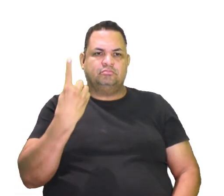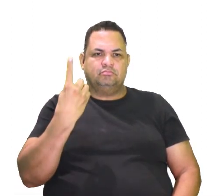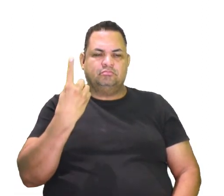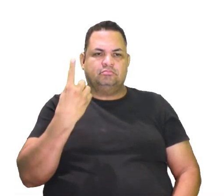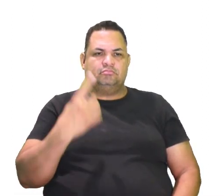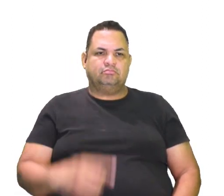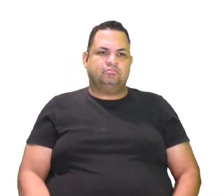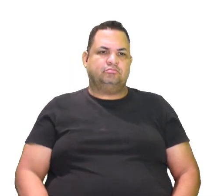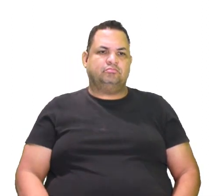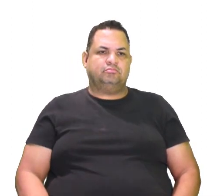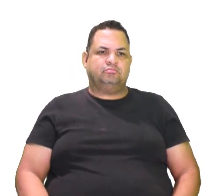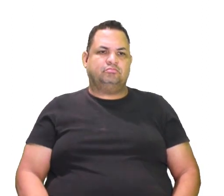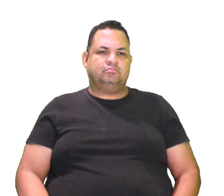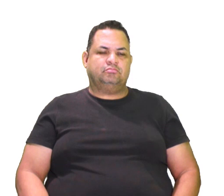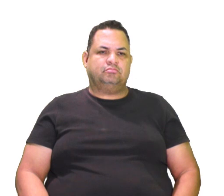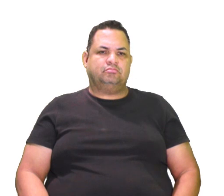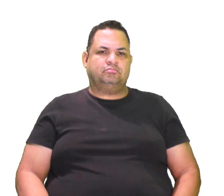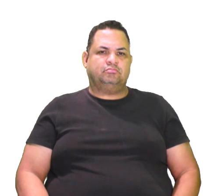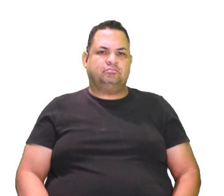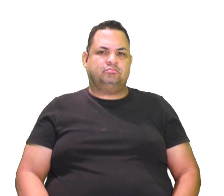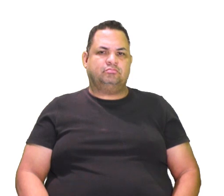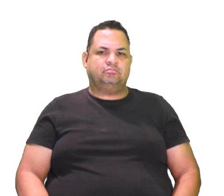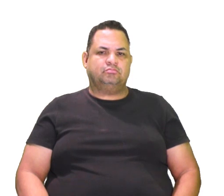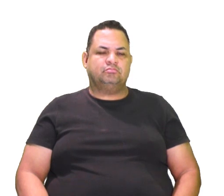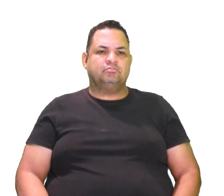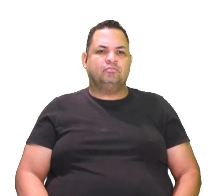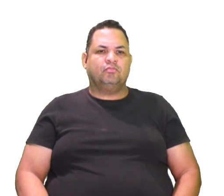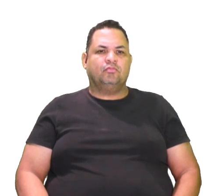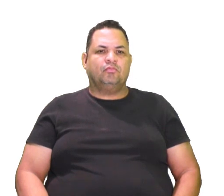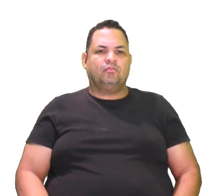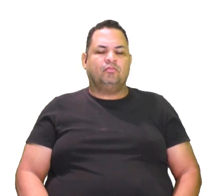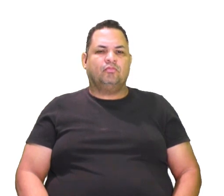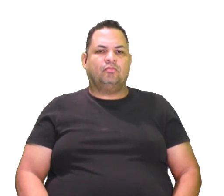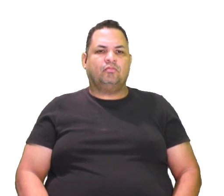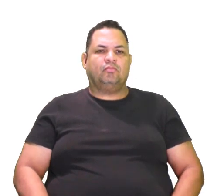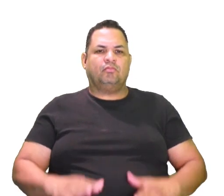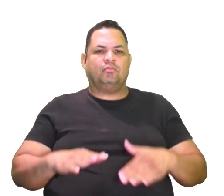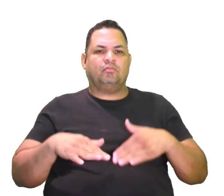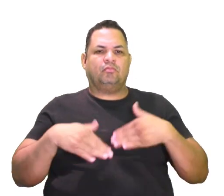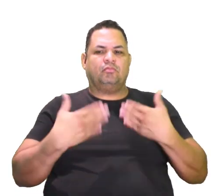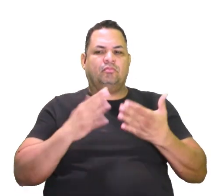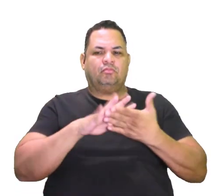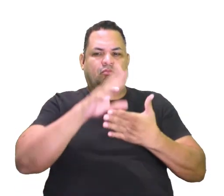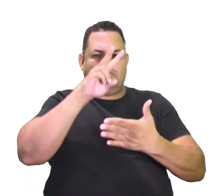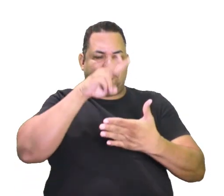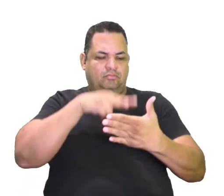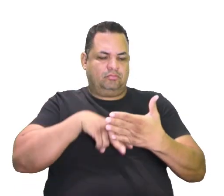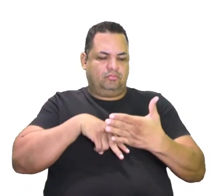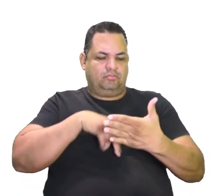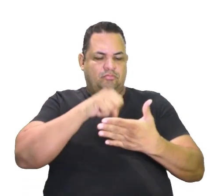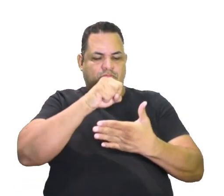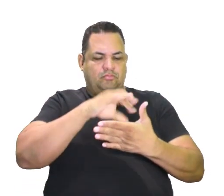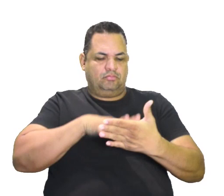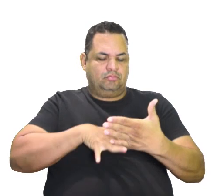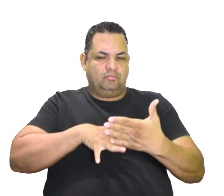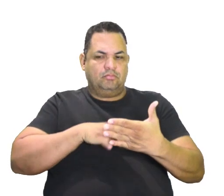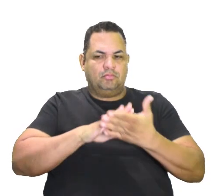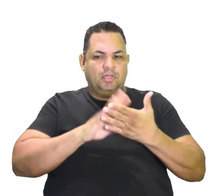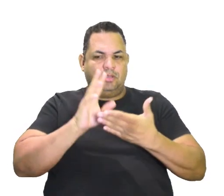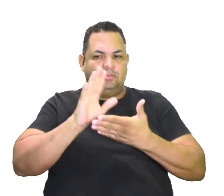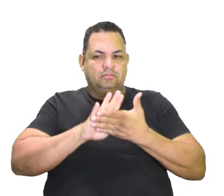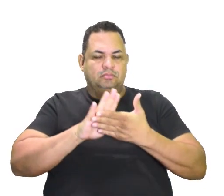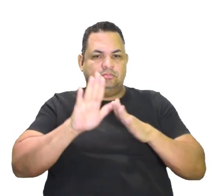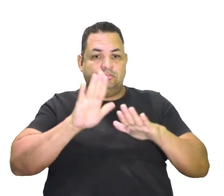A questão, eu queria chamar a atenção para esse fato aqui, é que quando você lê a questão com um certo